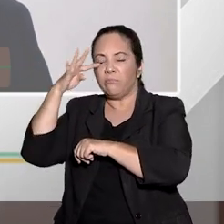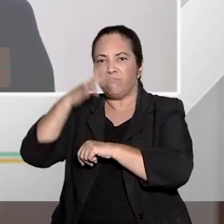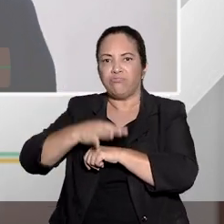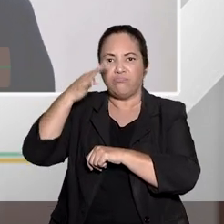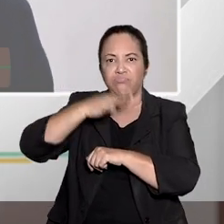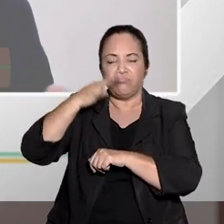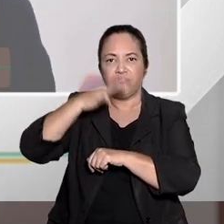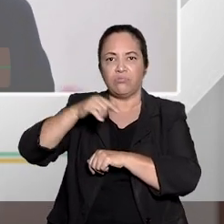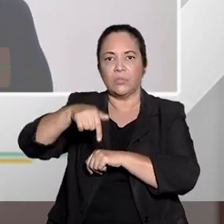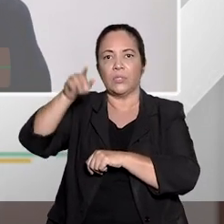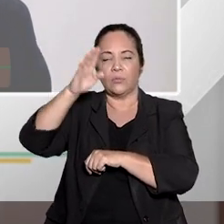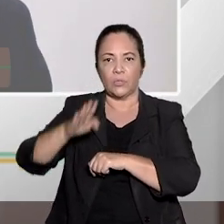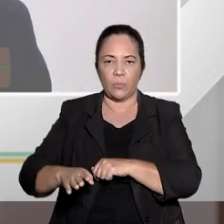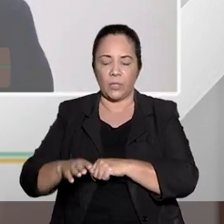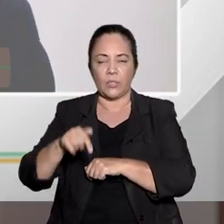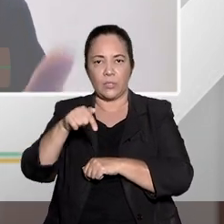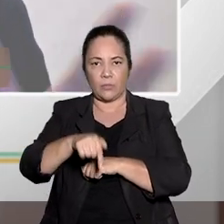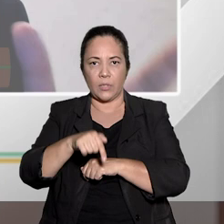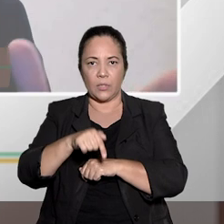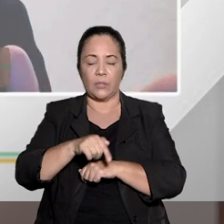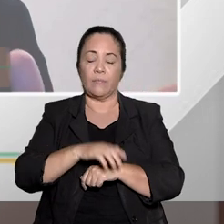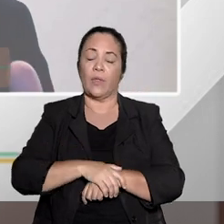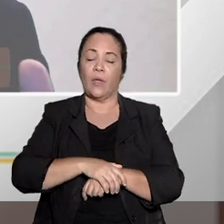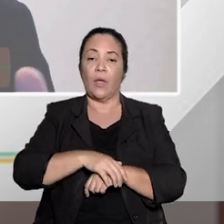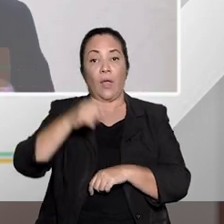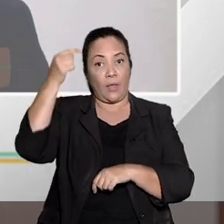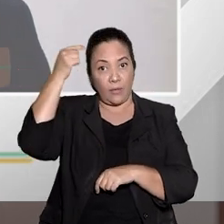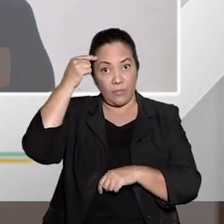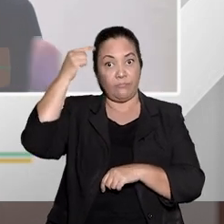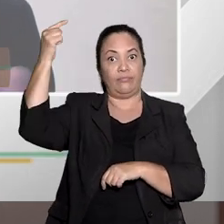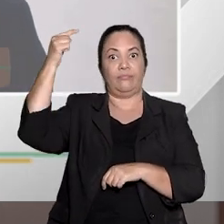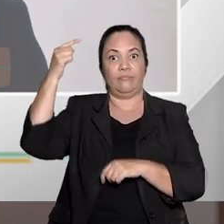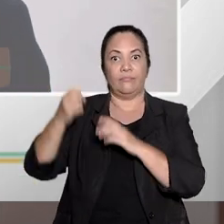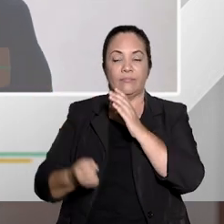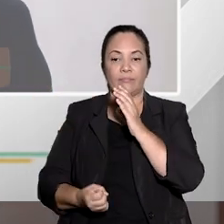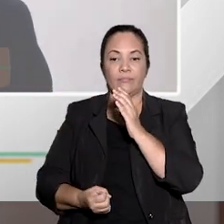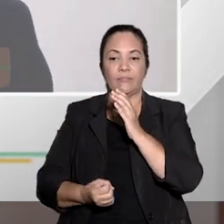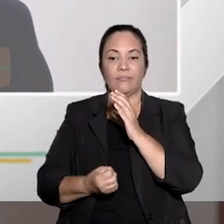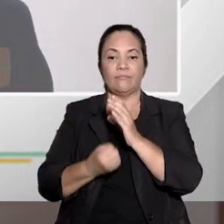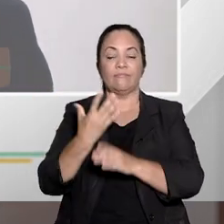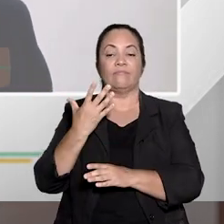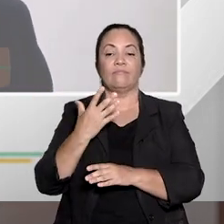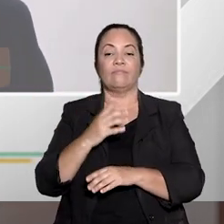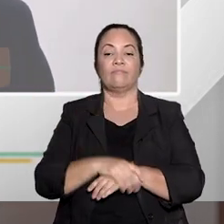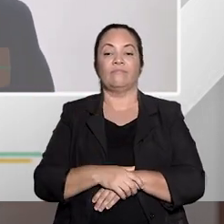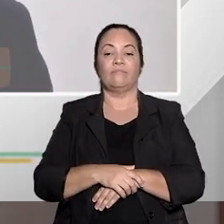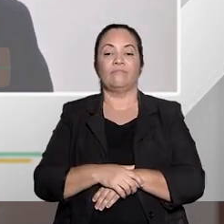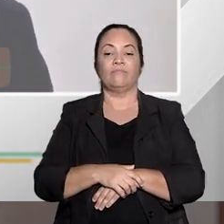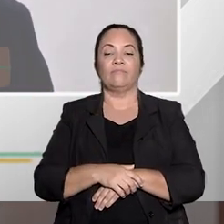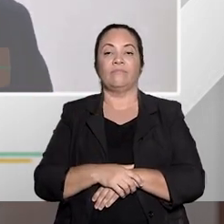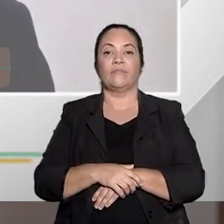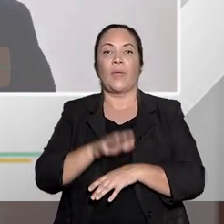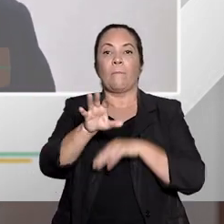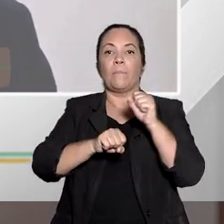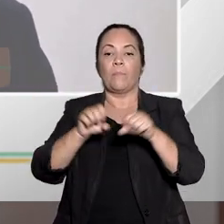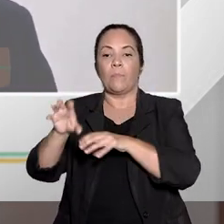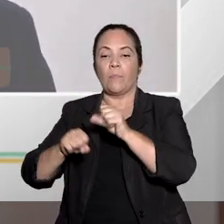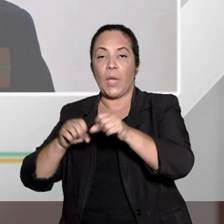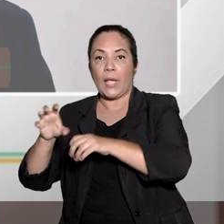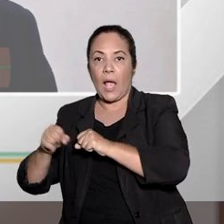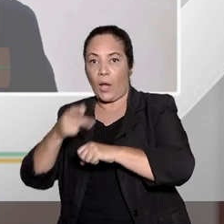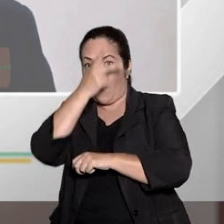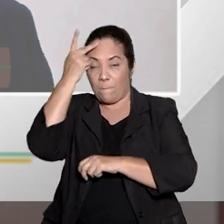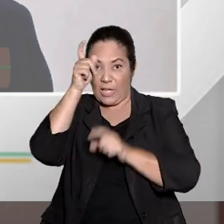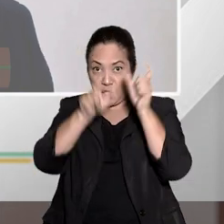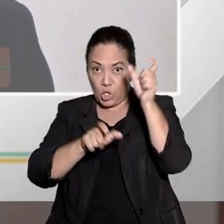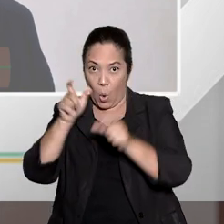houve uma brilhante ideia, para dizer o mínimo, de colocar presos em contêiner.